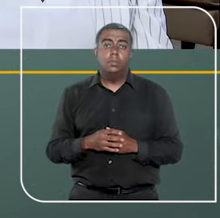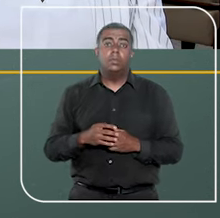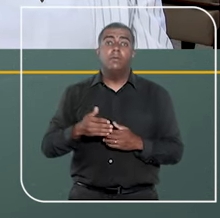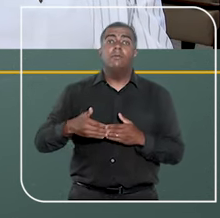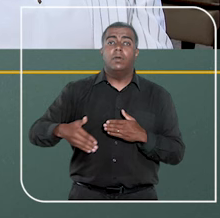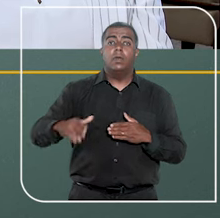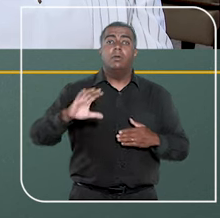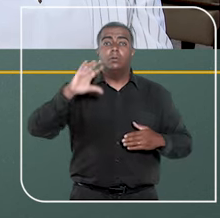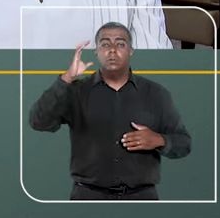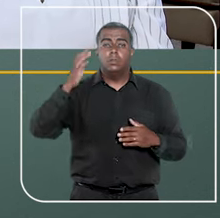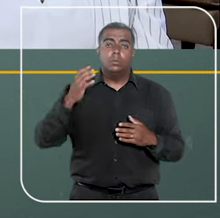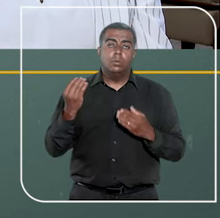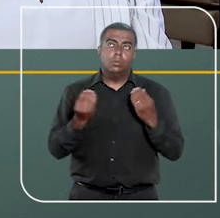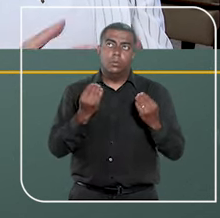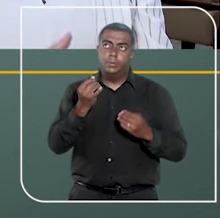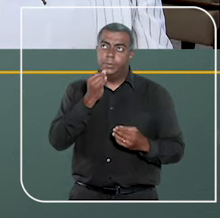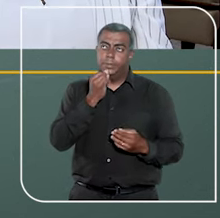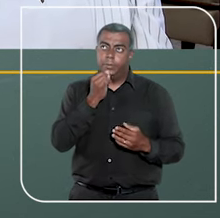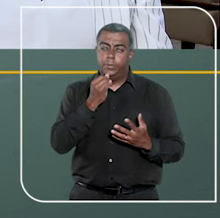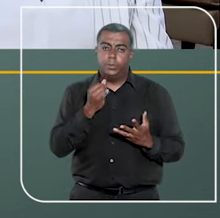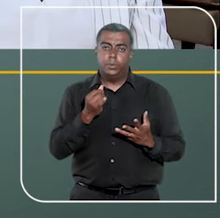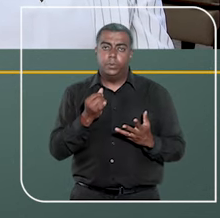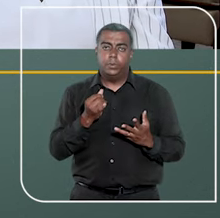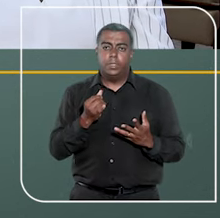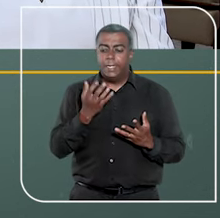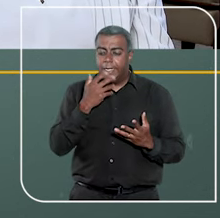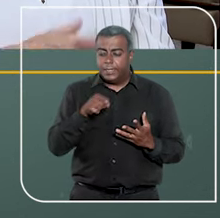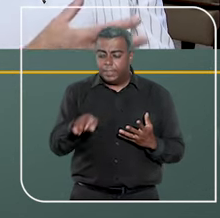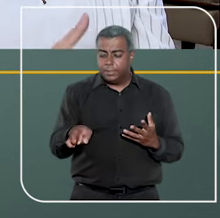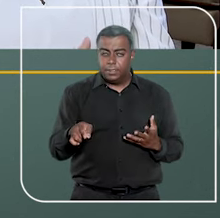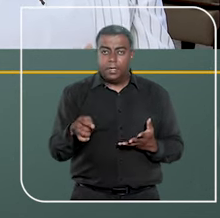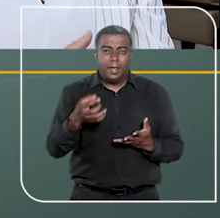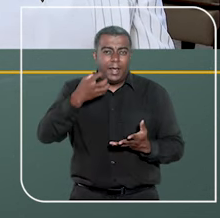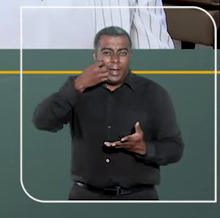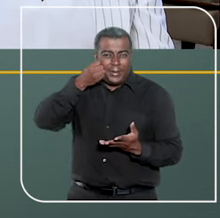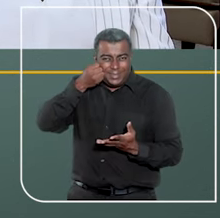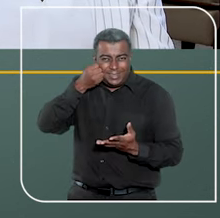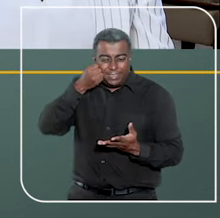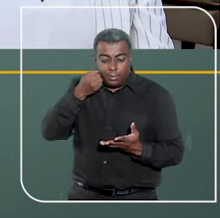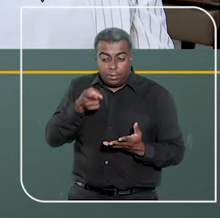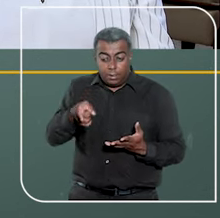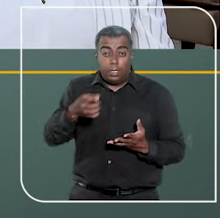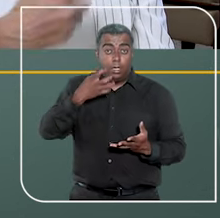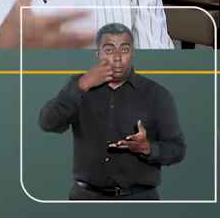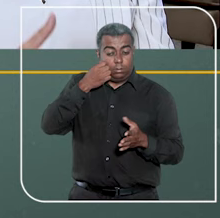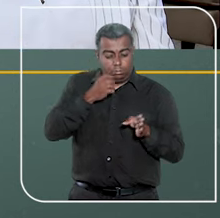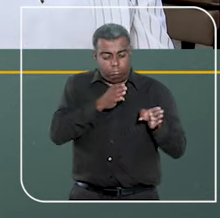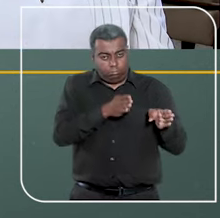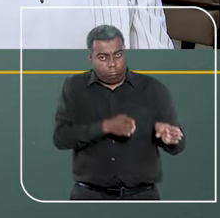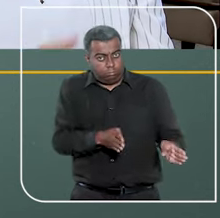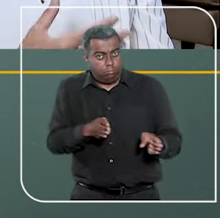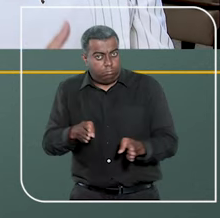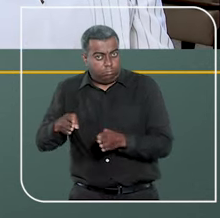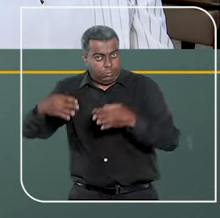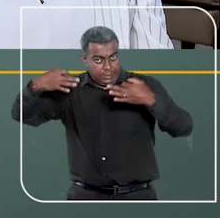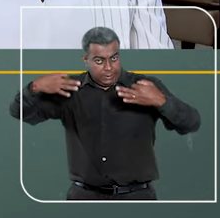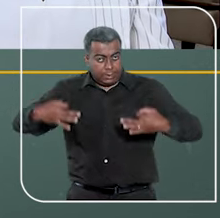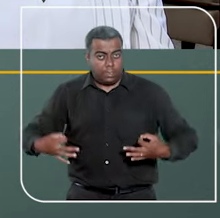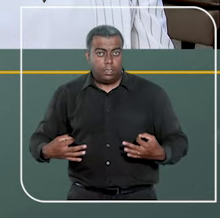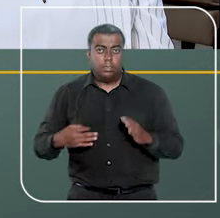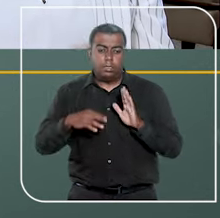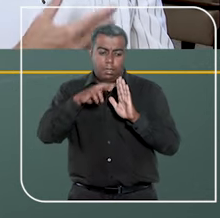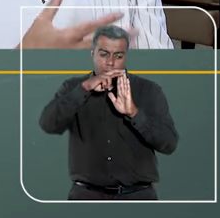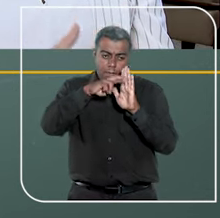Isso vai acontecer tanto, por exemplo, cuidando para que adoções aconteçam de forma regular,